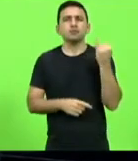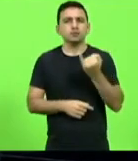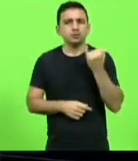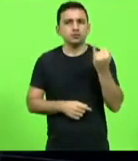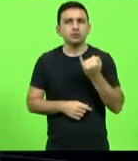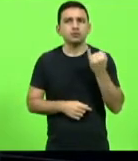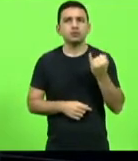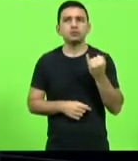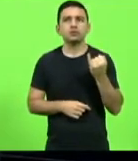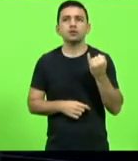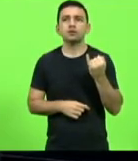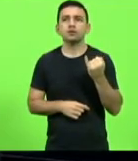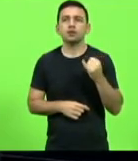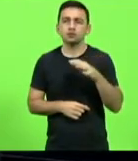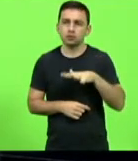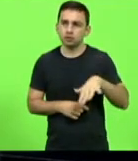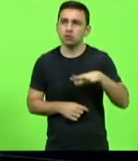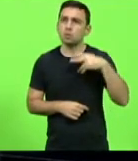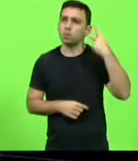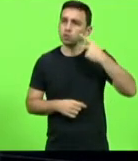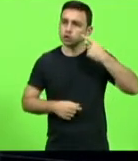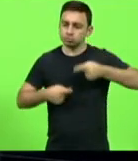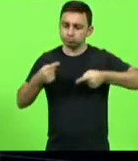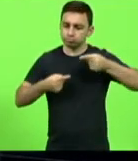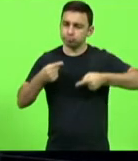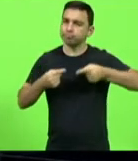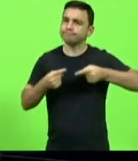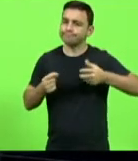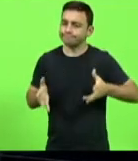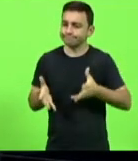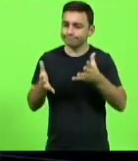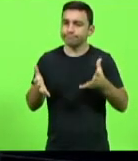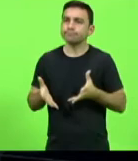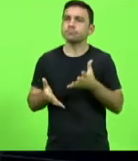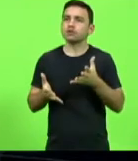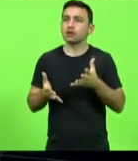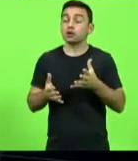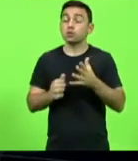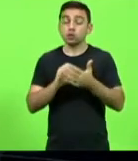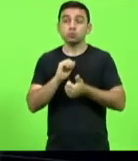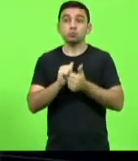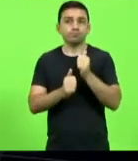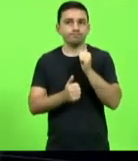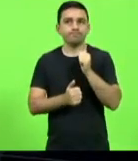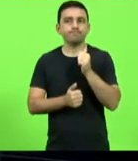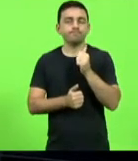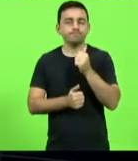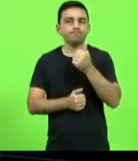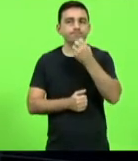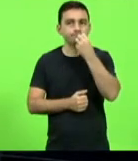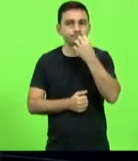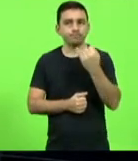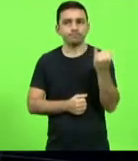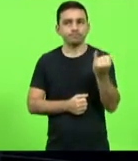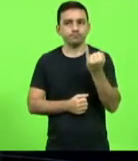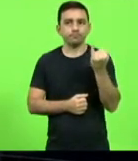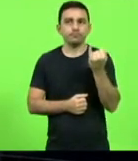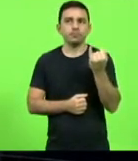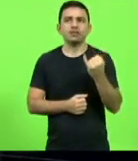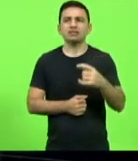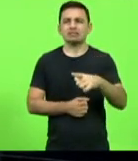ter políticas públicas e investir no esporte porque nós temos